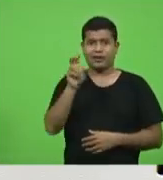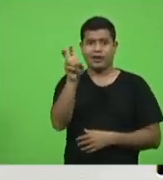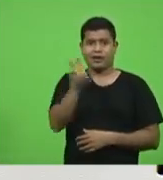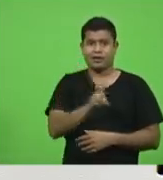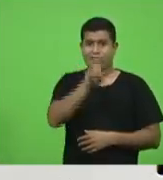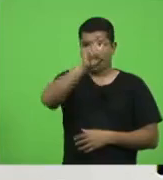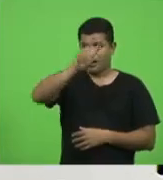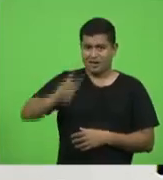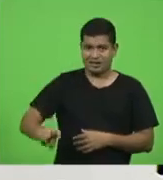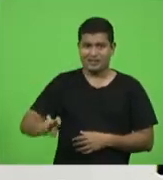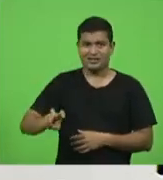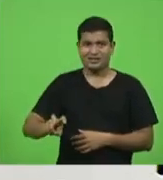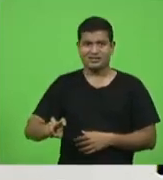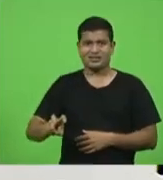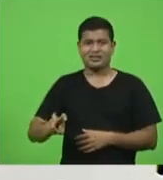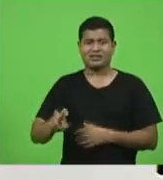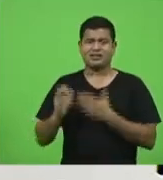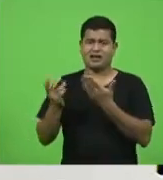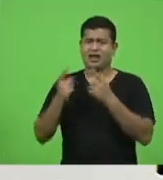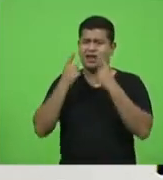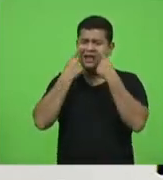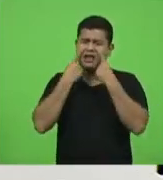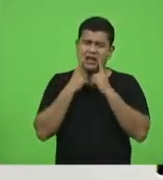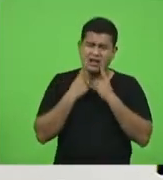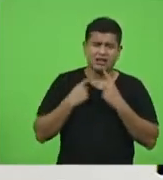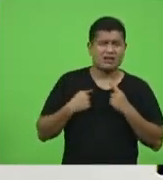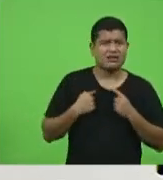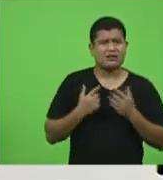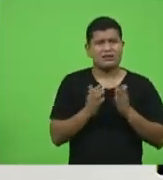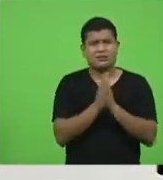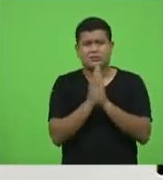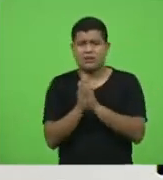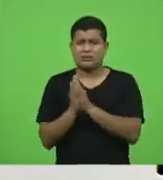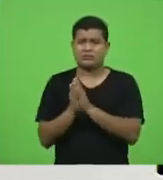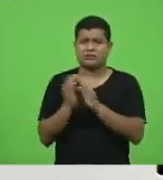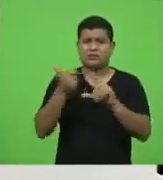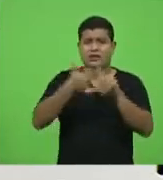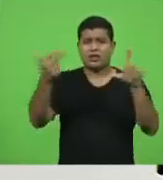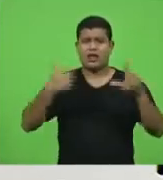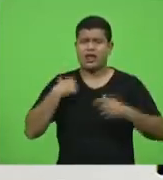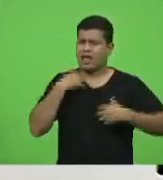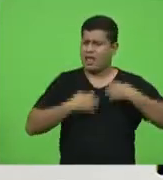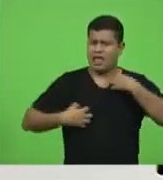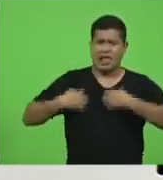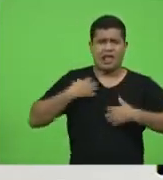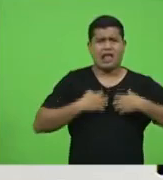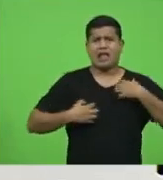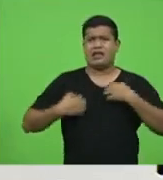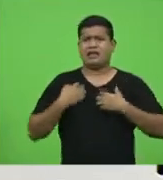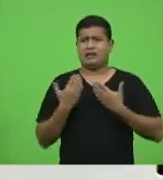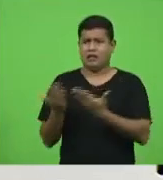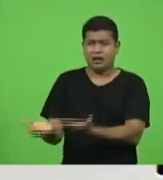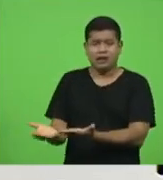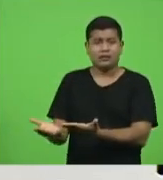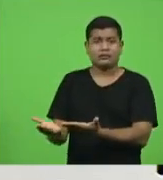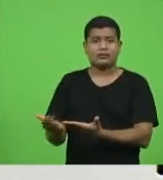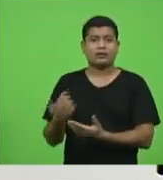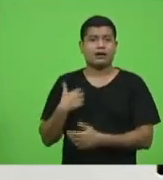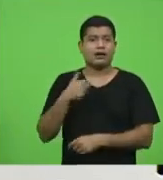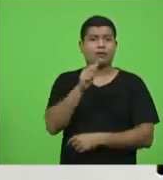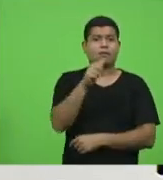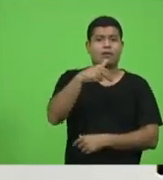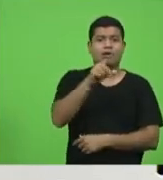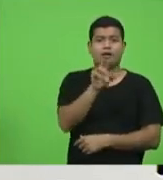entrevista chora chama a atenção desesperadora de Xancherê vai o André